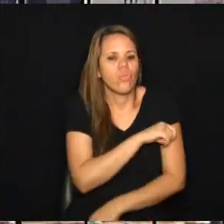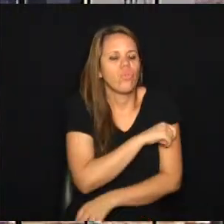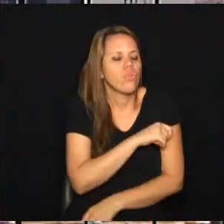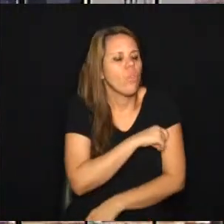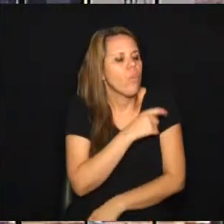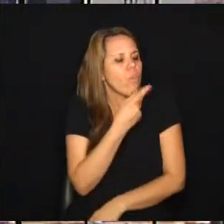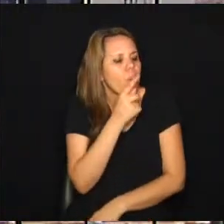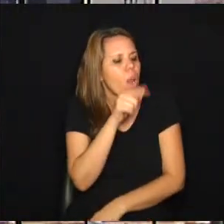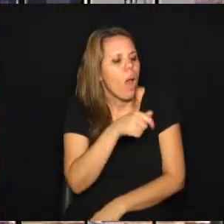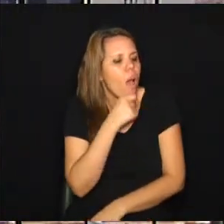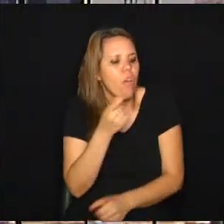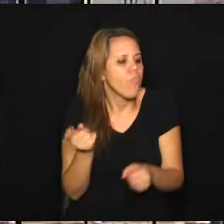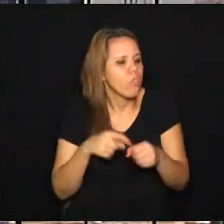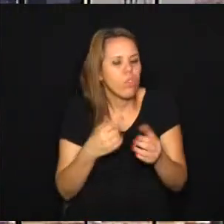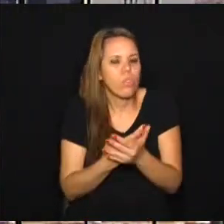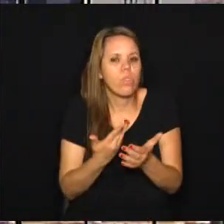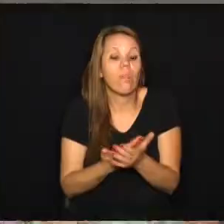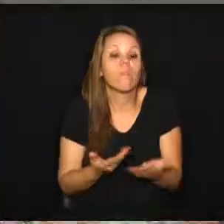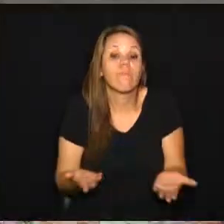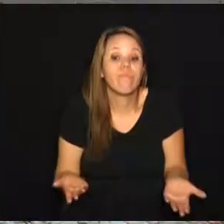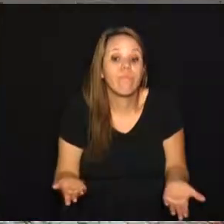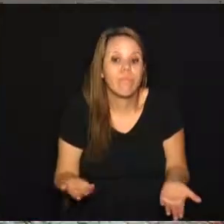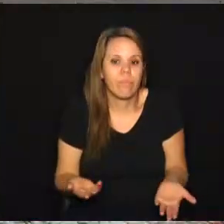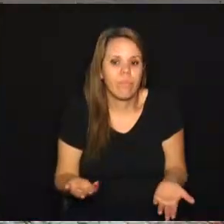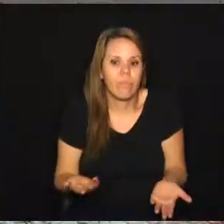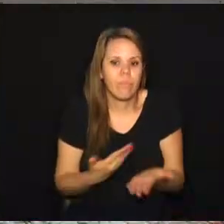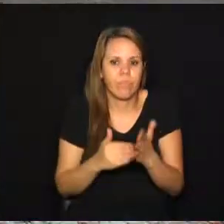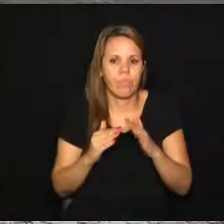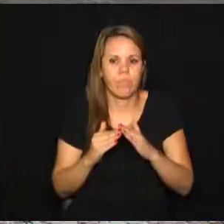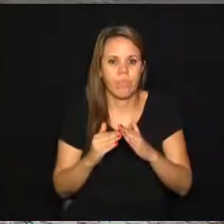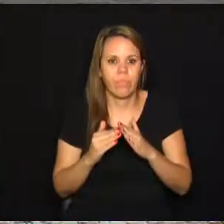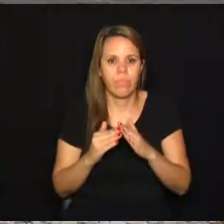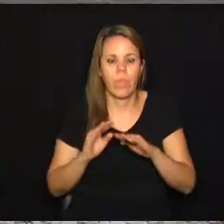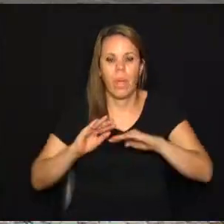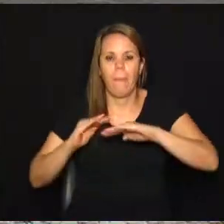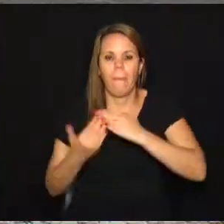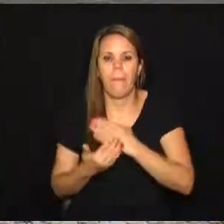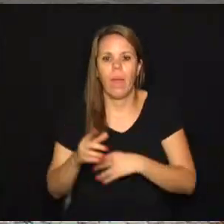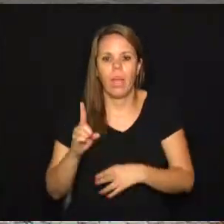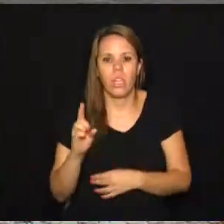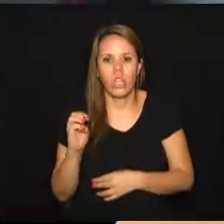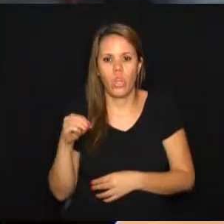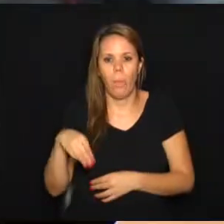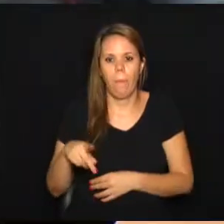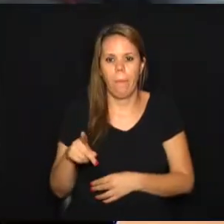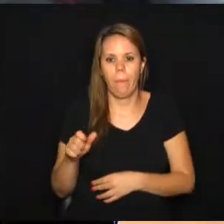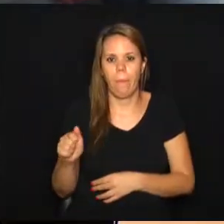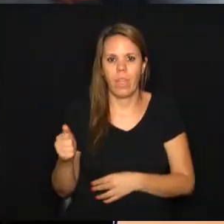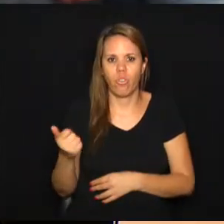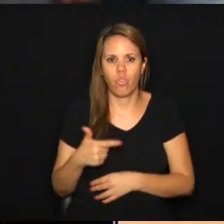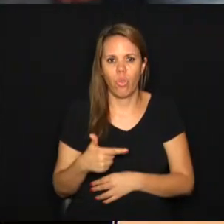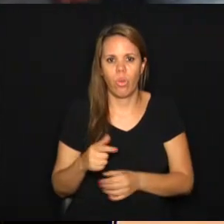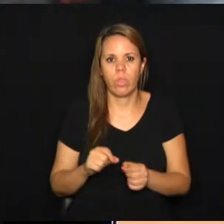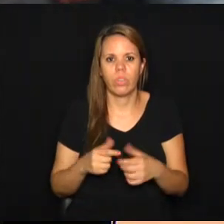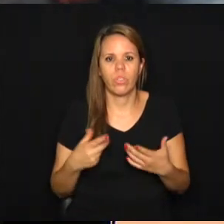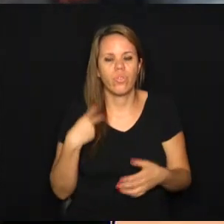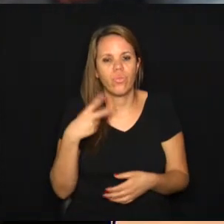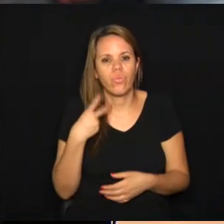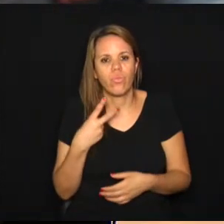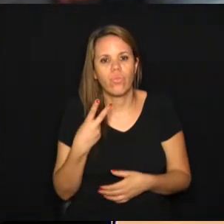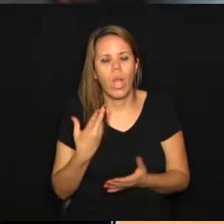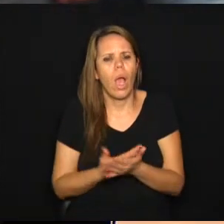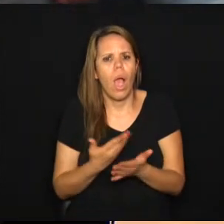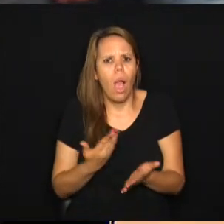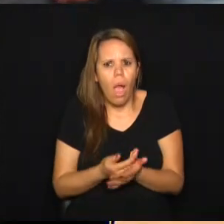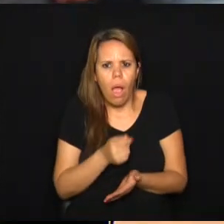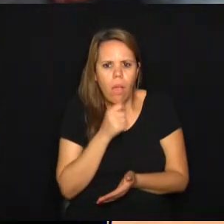ainda não voltaram a estudar. A escola fica no bairro Dom Pedro II. Segundo o vereador, as aulas